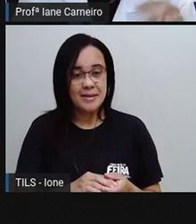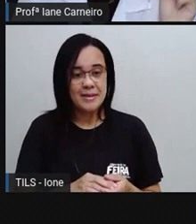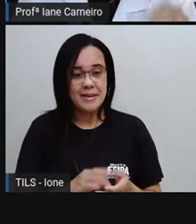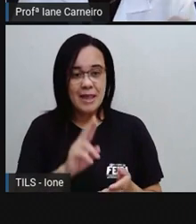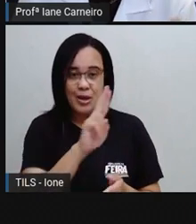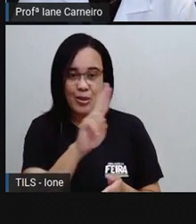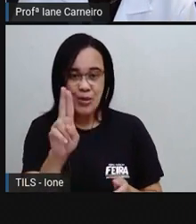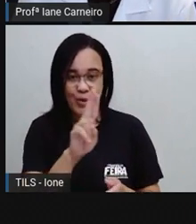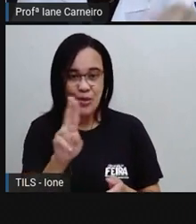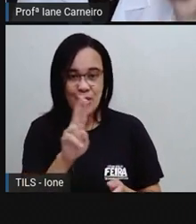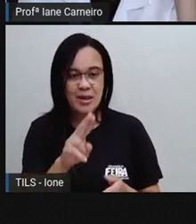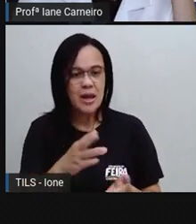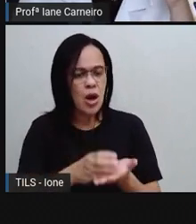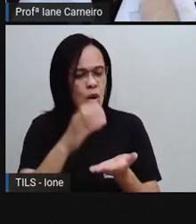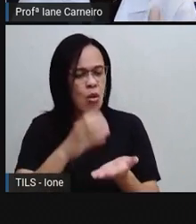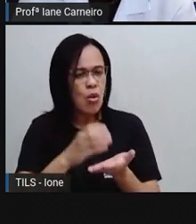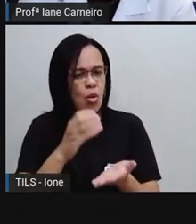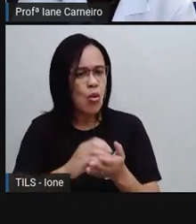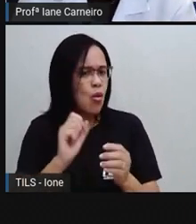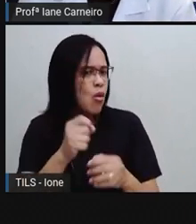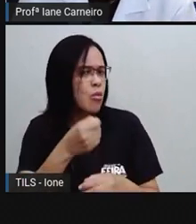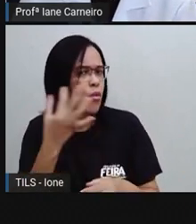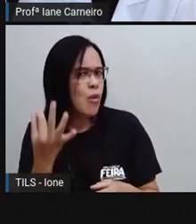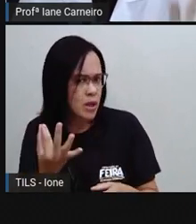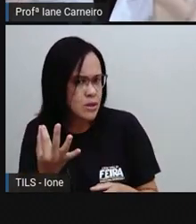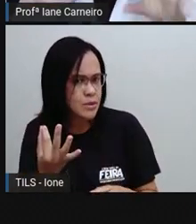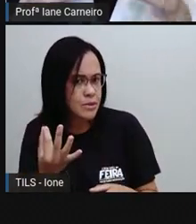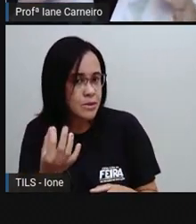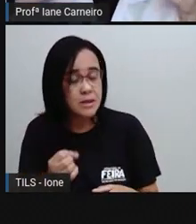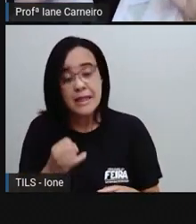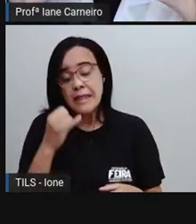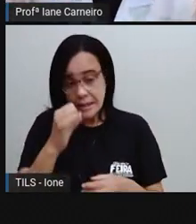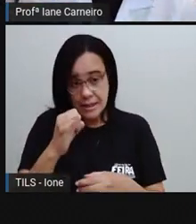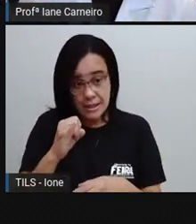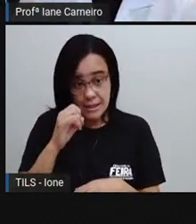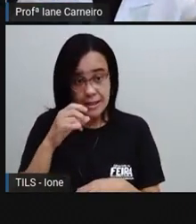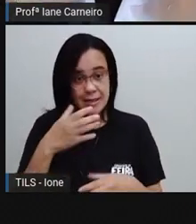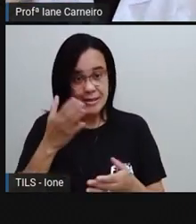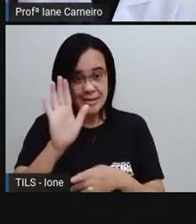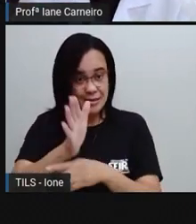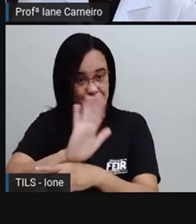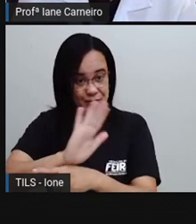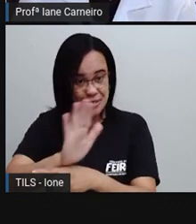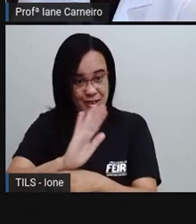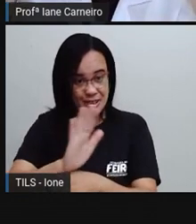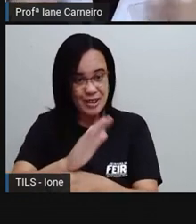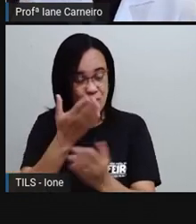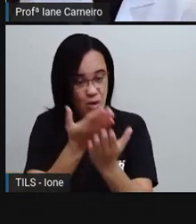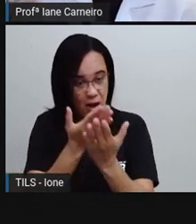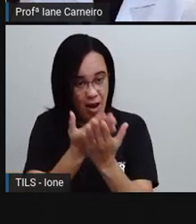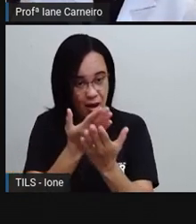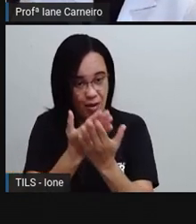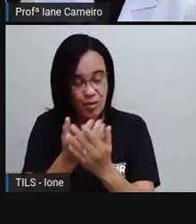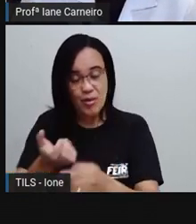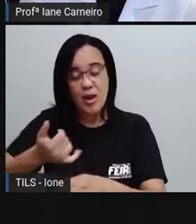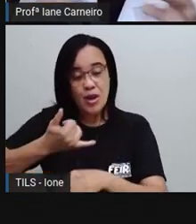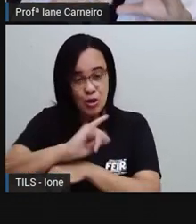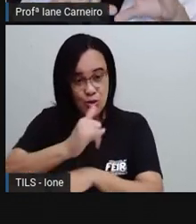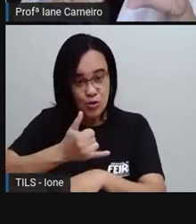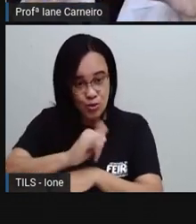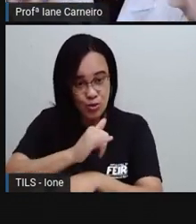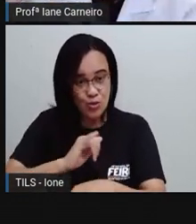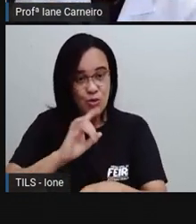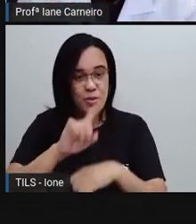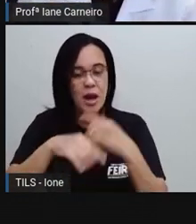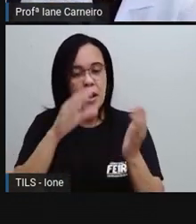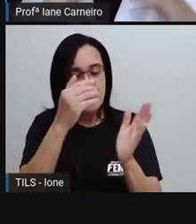vendo essa aula pelo YouTube, você pode pausar o vídeo, fazer sua tabela e depois preencher. Se você estiver na televisão, você